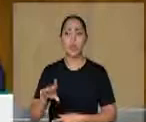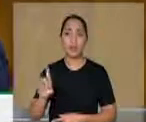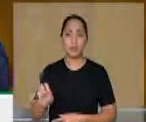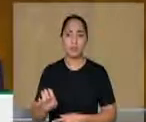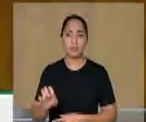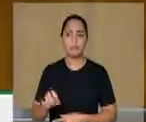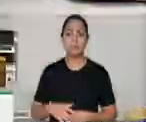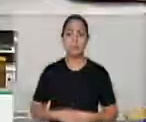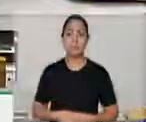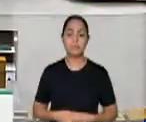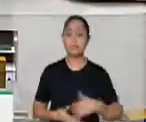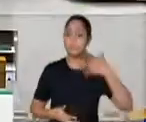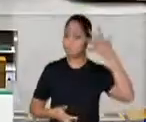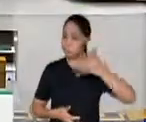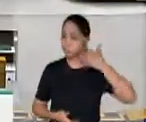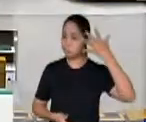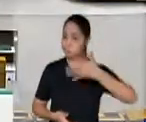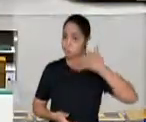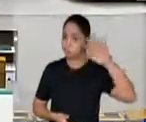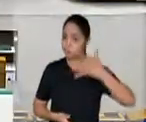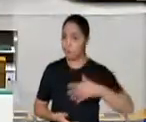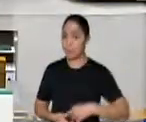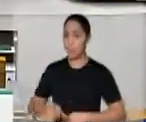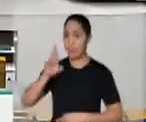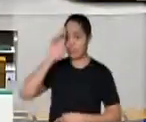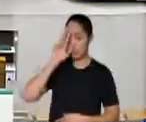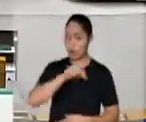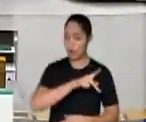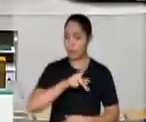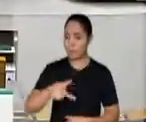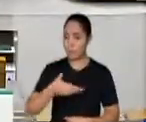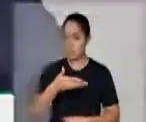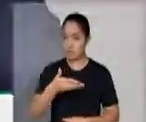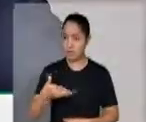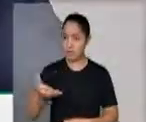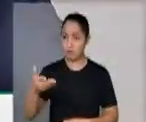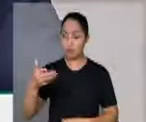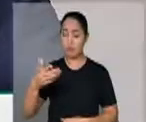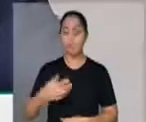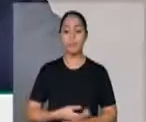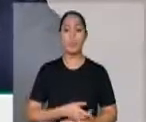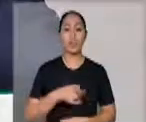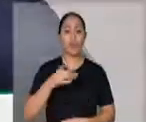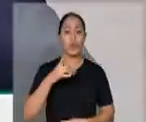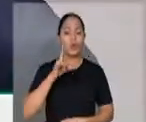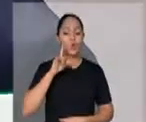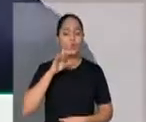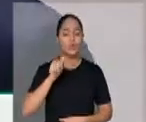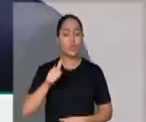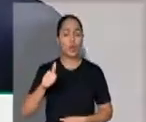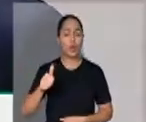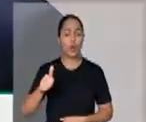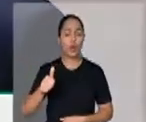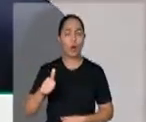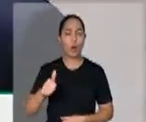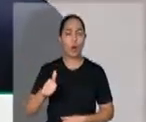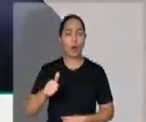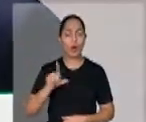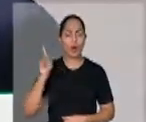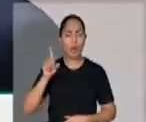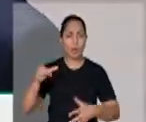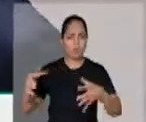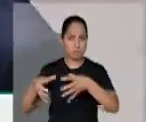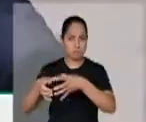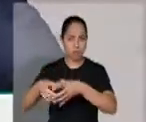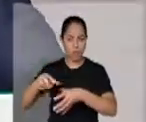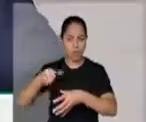Senhor presidente, senhoras e senhores deputados, logo mais no plenário 11, a primeira reunião ordinária